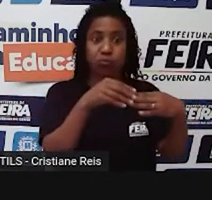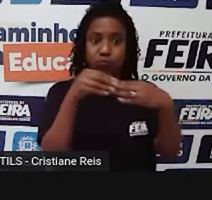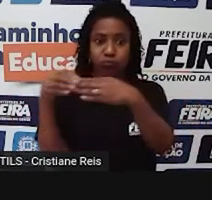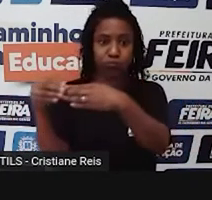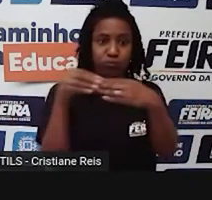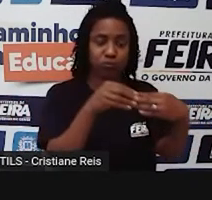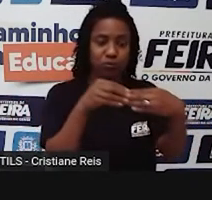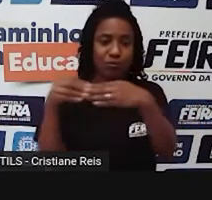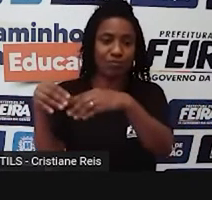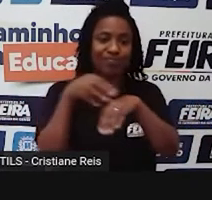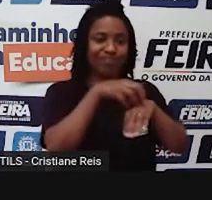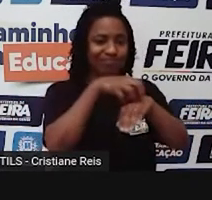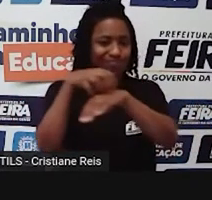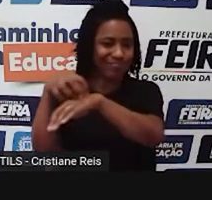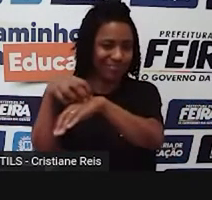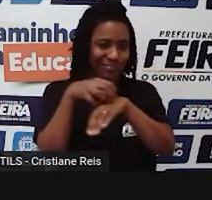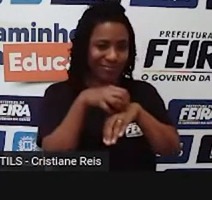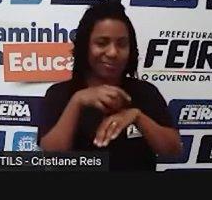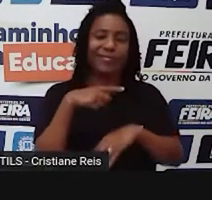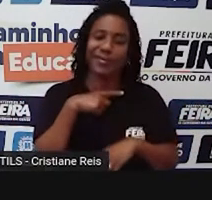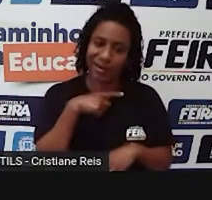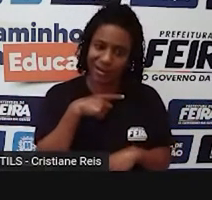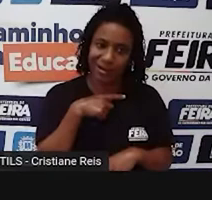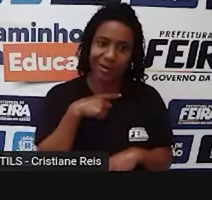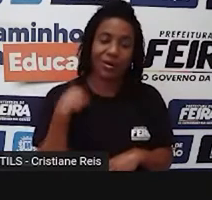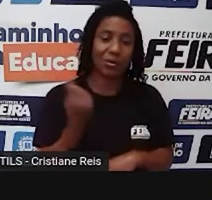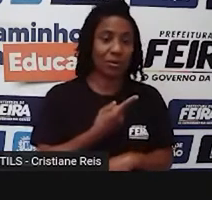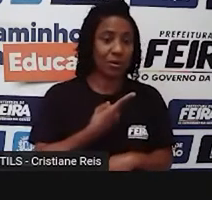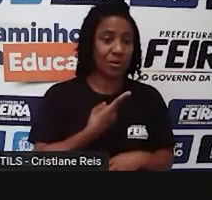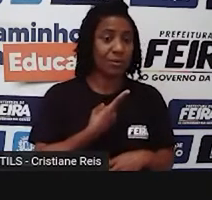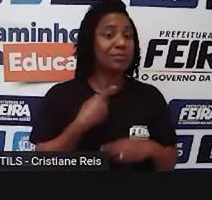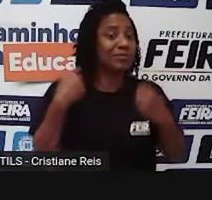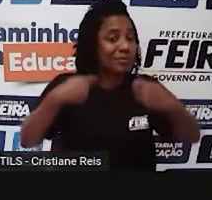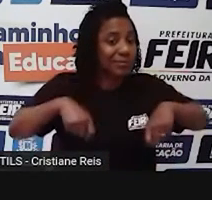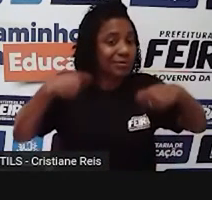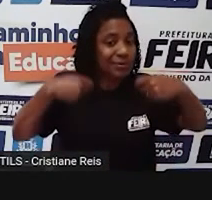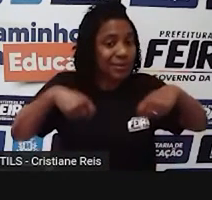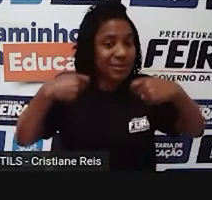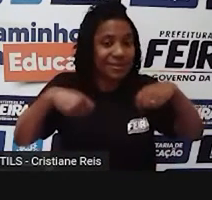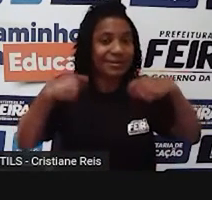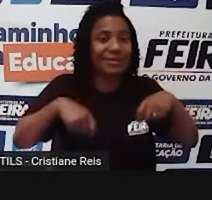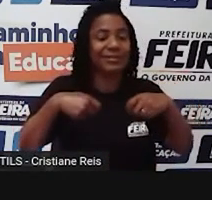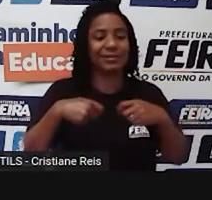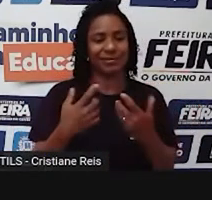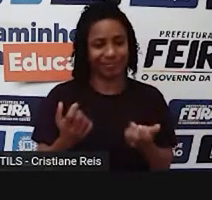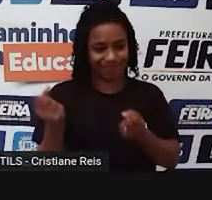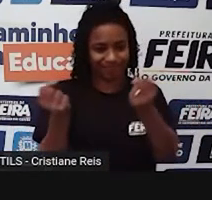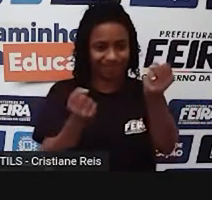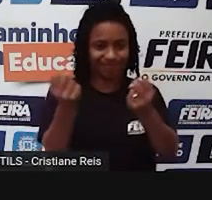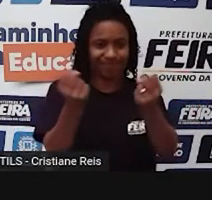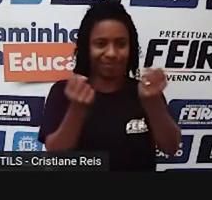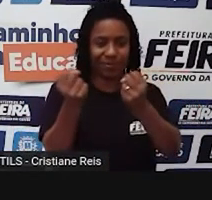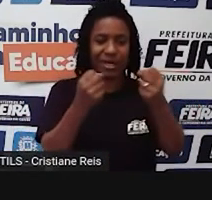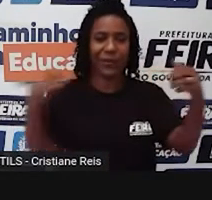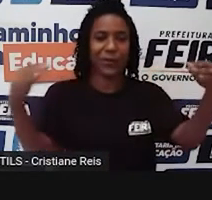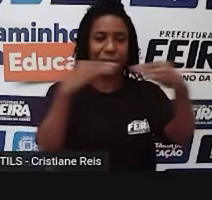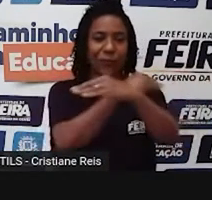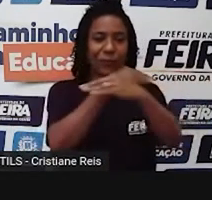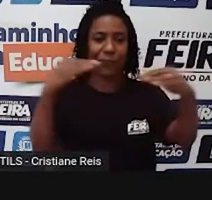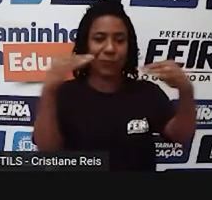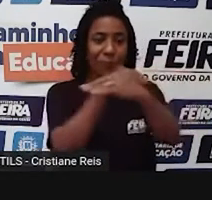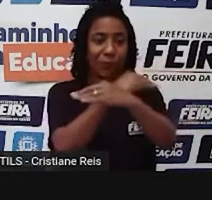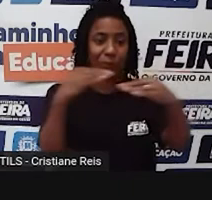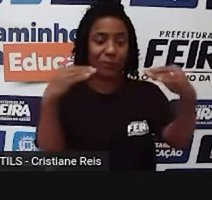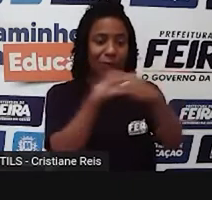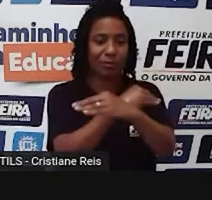através das estradas. Então, o ser humano precisa, para facilitar esse transporte, construir as estradas, modificar aquele ambiente